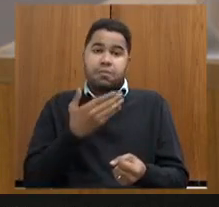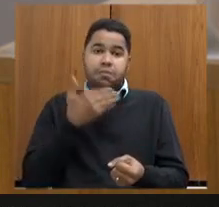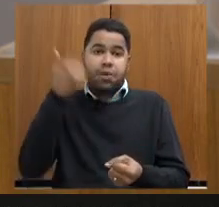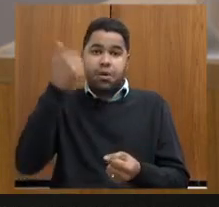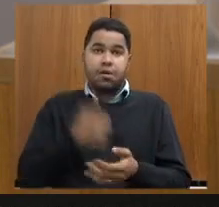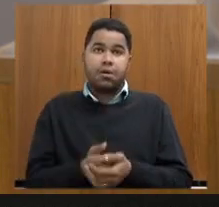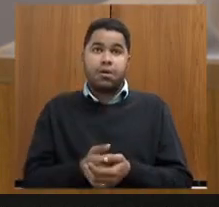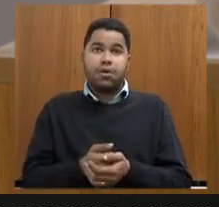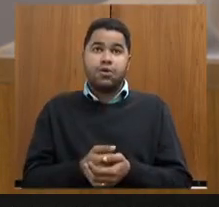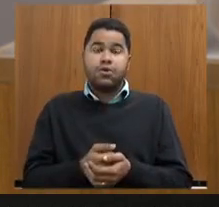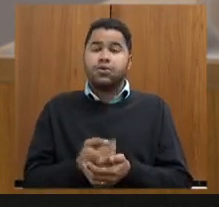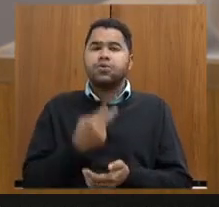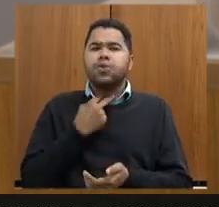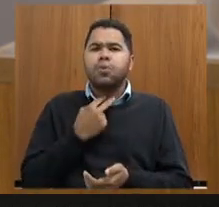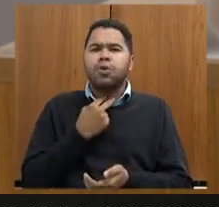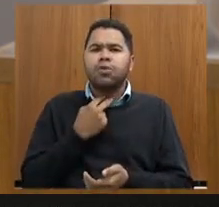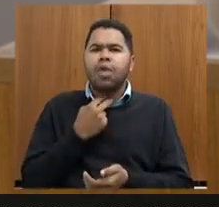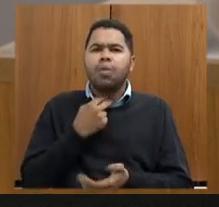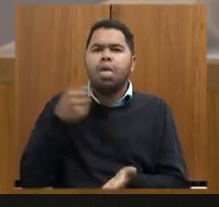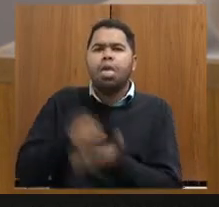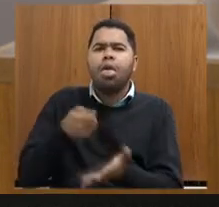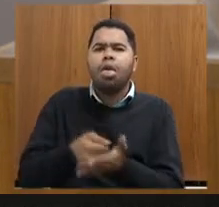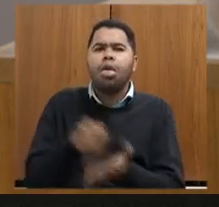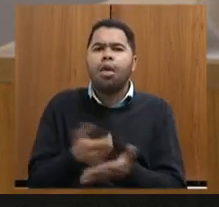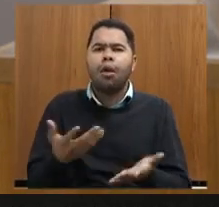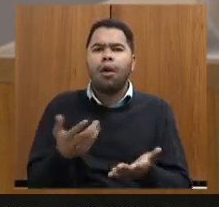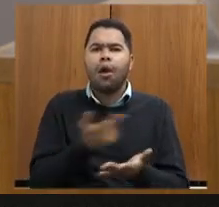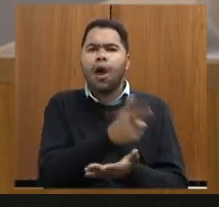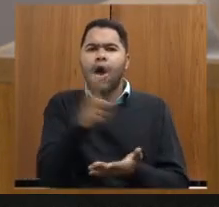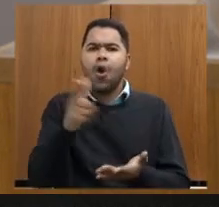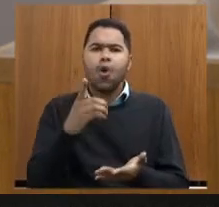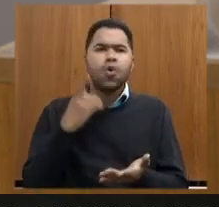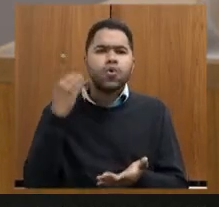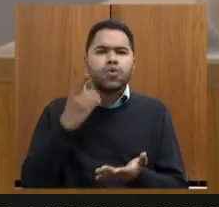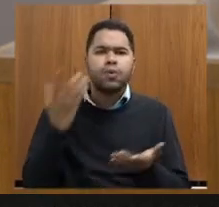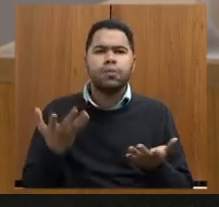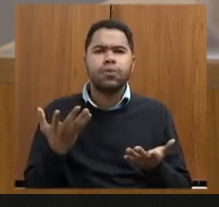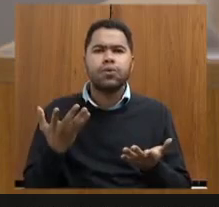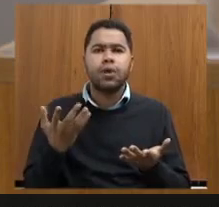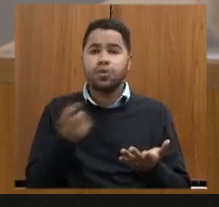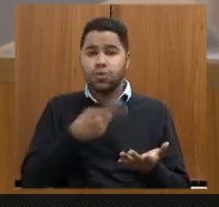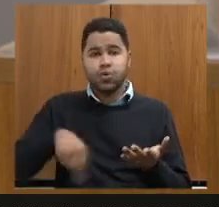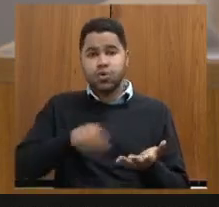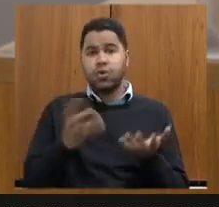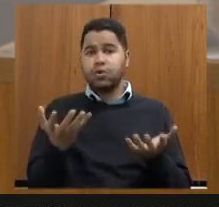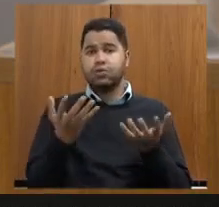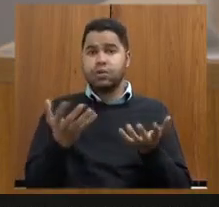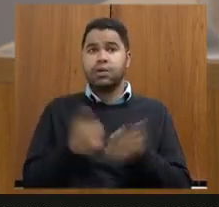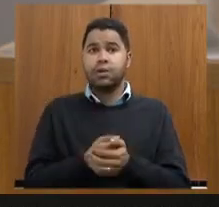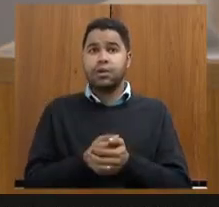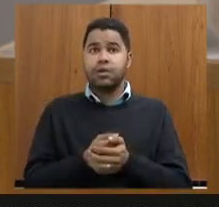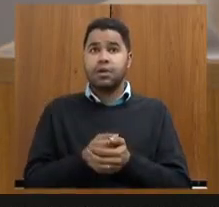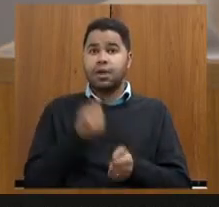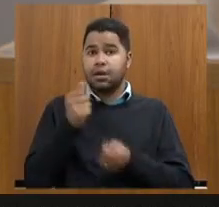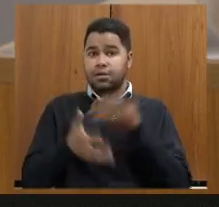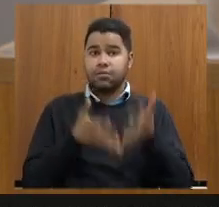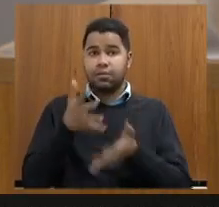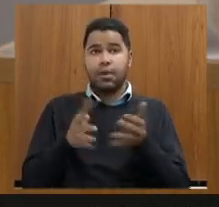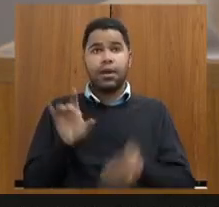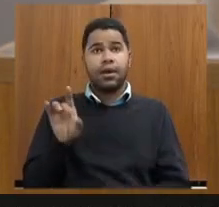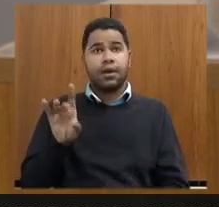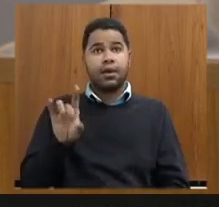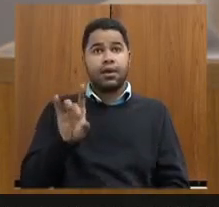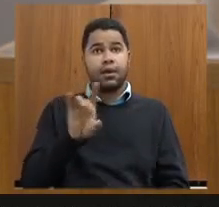não podemos imputar a outros deputados o que nós queremos que eles falem cada